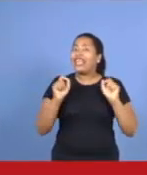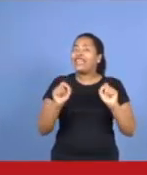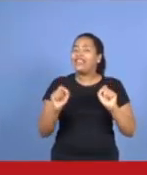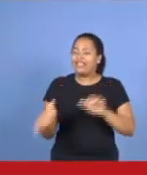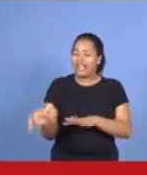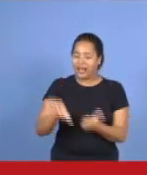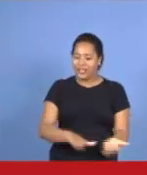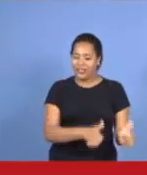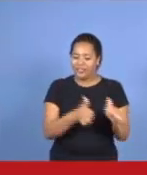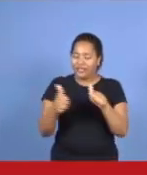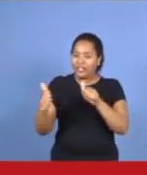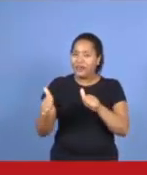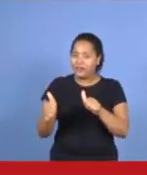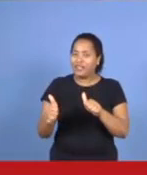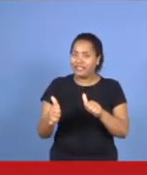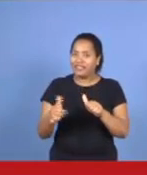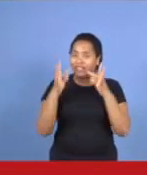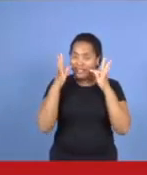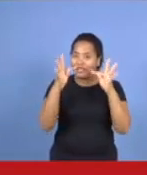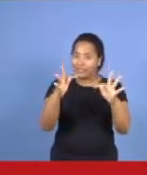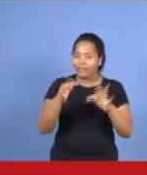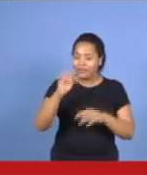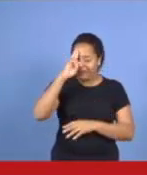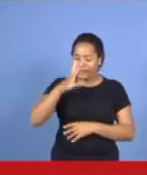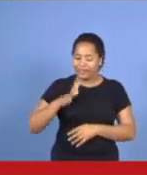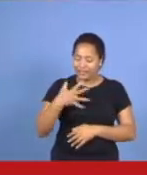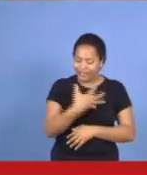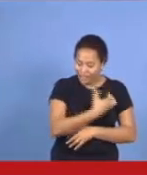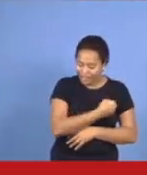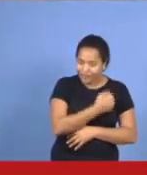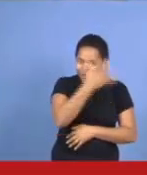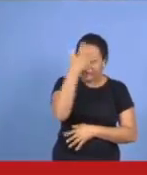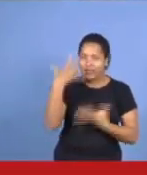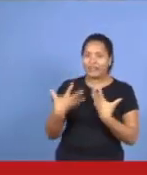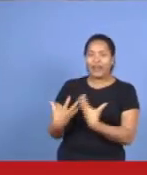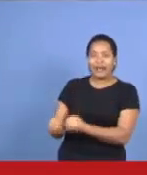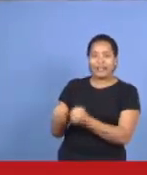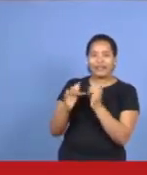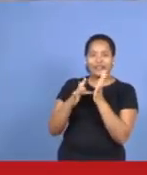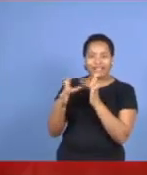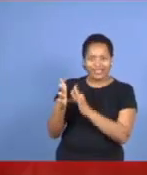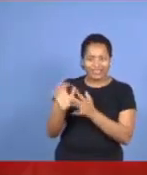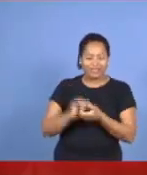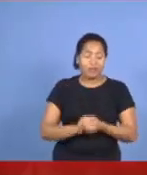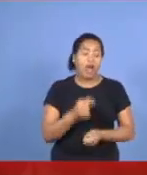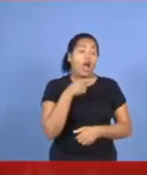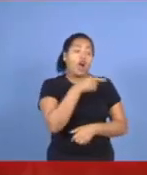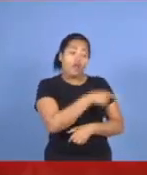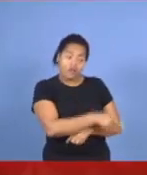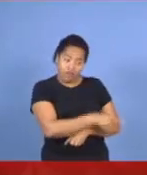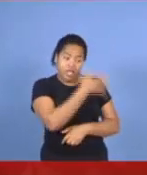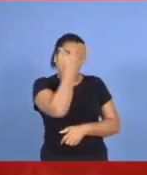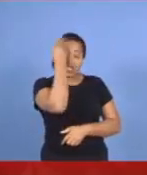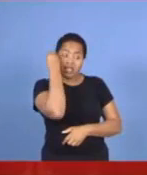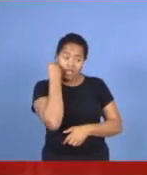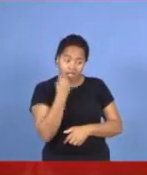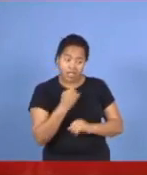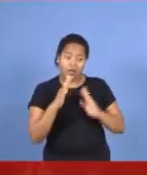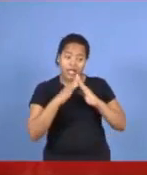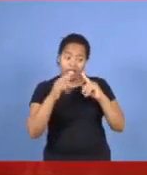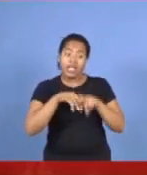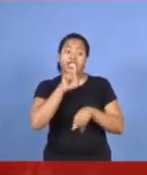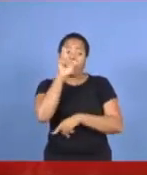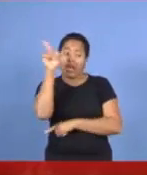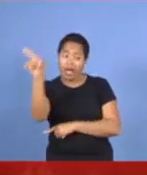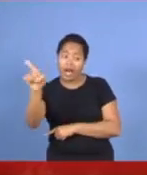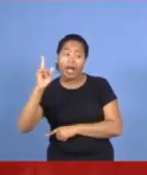salvando, vidas estão se convertendo. Vamos ao primeiro caso, de batismo. Você esqueceu, de uma igreja, que nós temos, em Minas